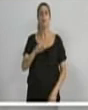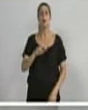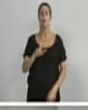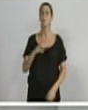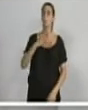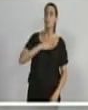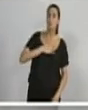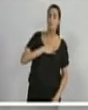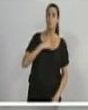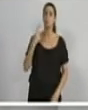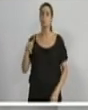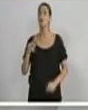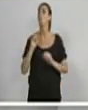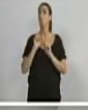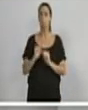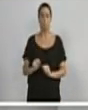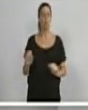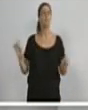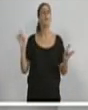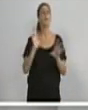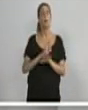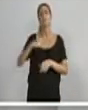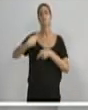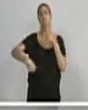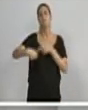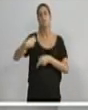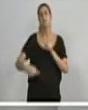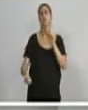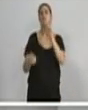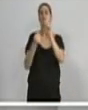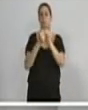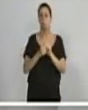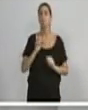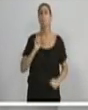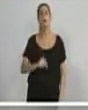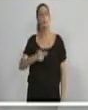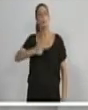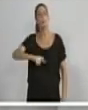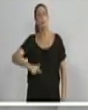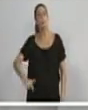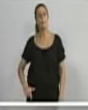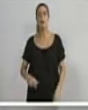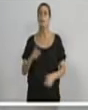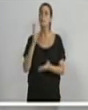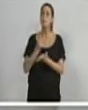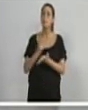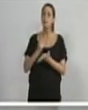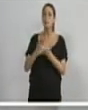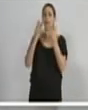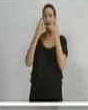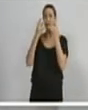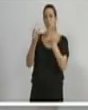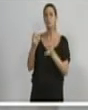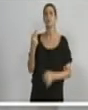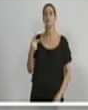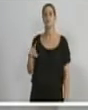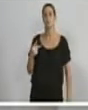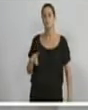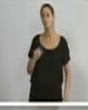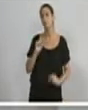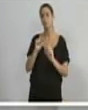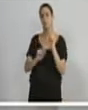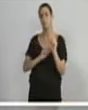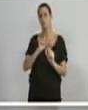preparado para qualquer debate. E quero fazer esse debate consigo quantas vezes for necessário. Sempre lhe escutei de forma muito objetiva aqui,